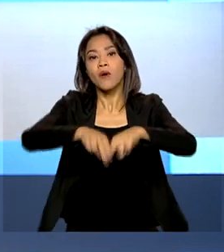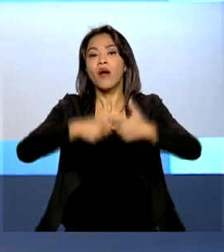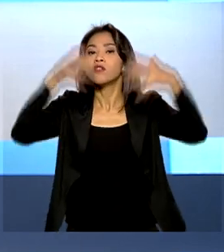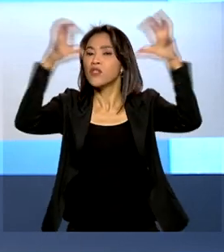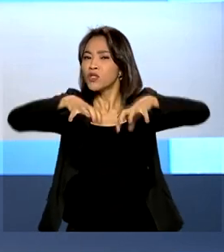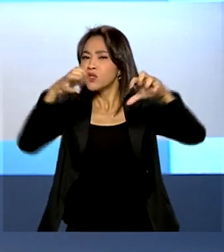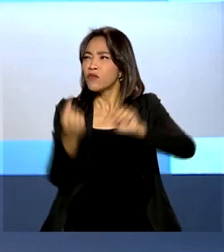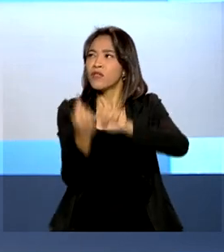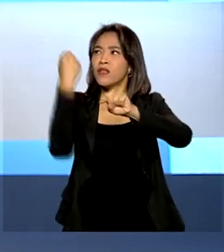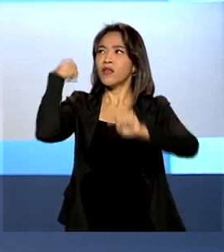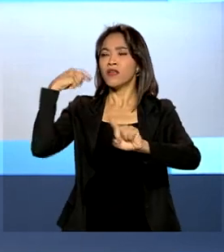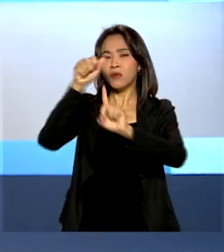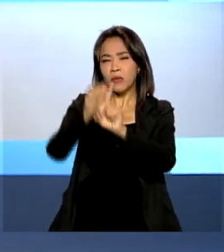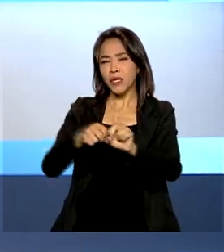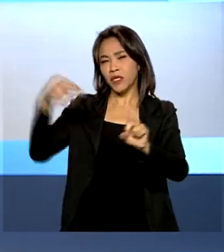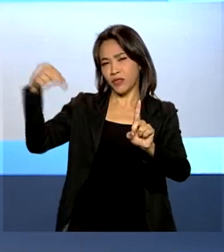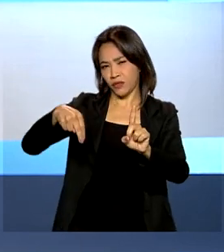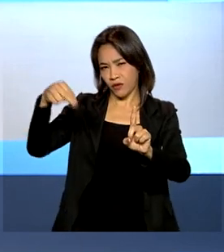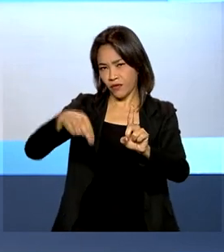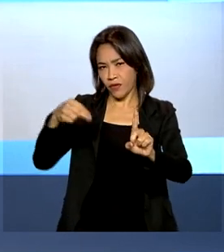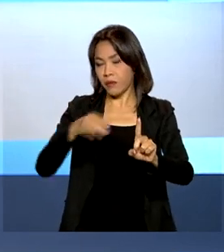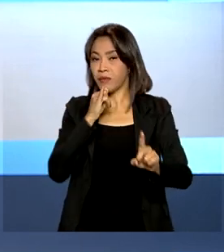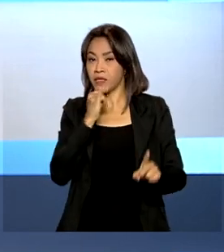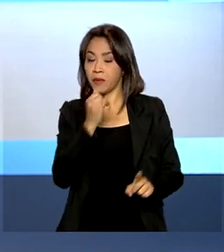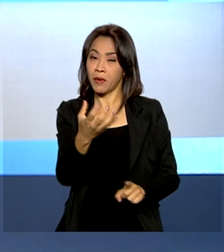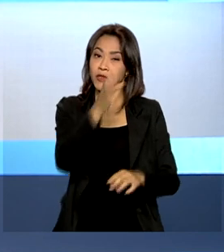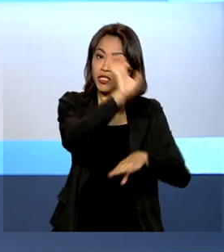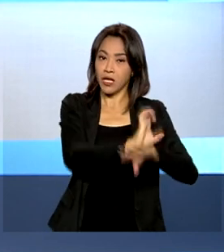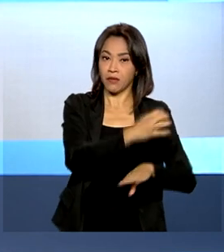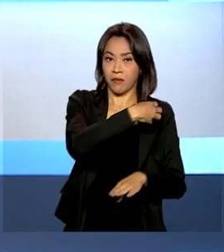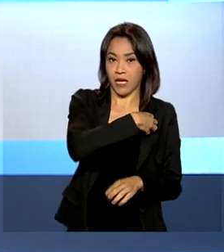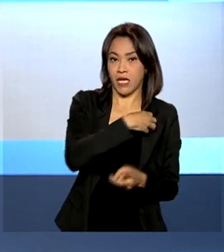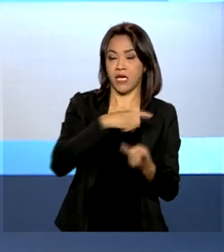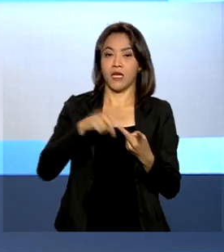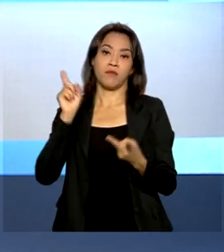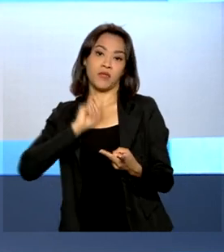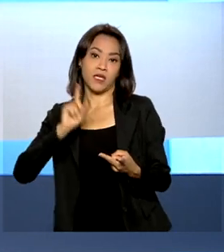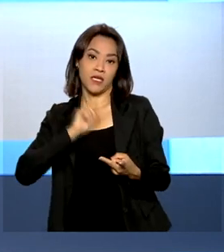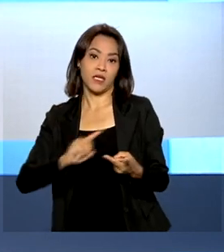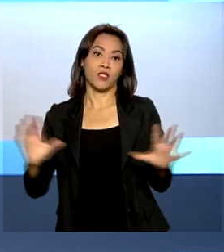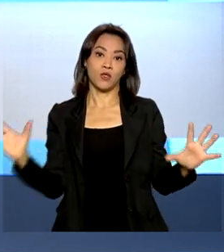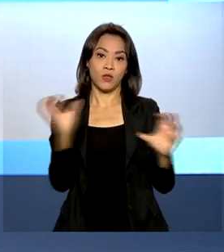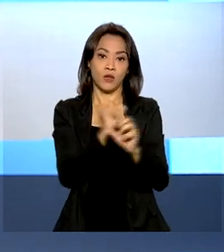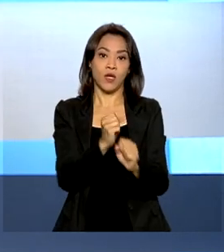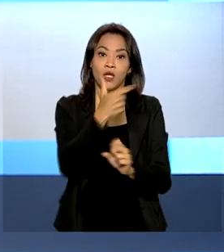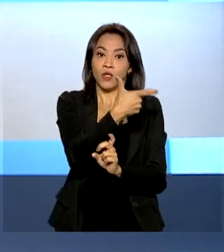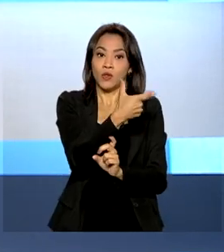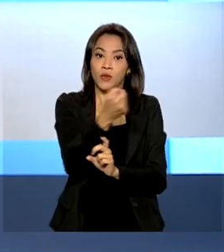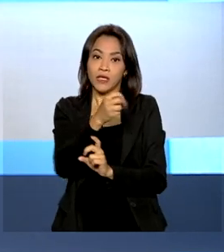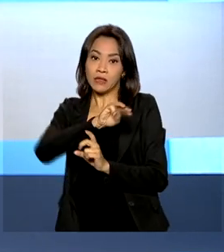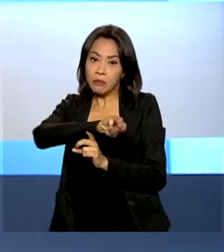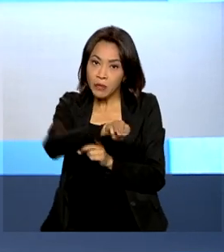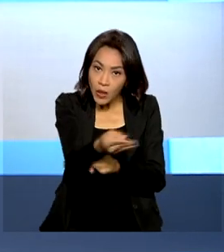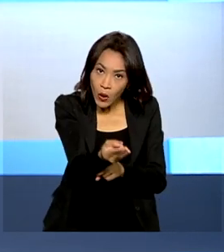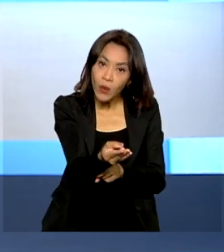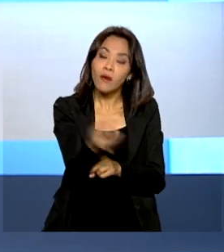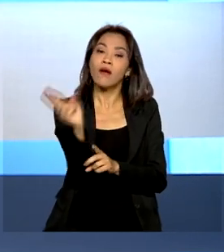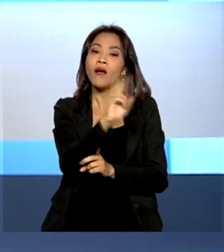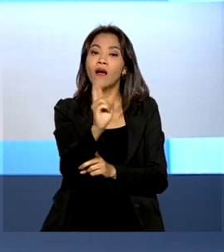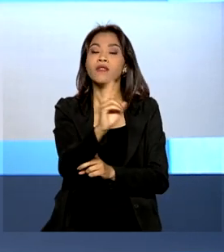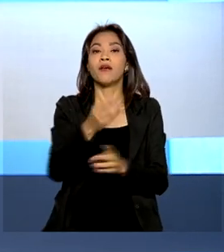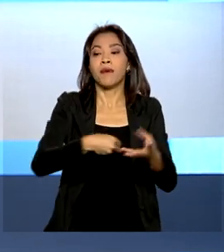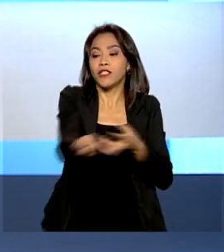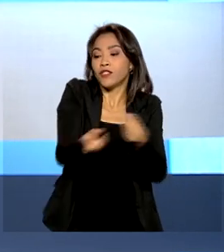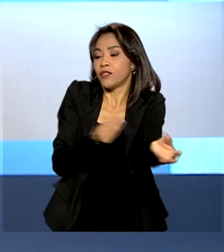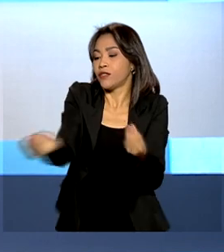novembro do ano passado. No caso da Bahia e de Minas Gerais, com repasse, 200 milhões de reais vão para distribuição